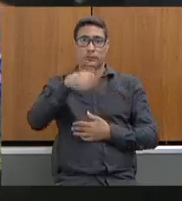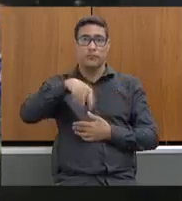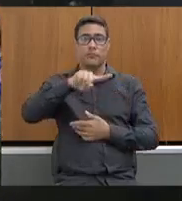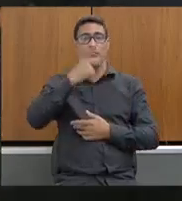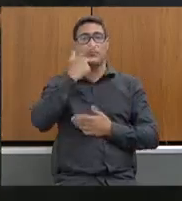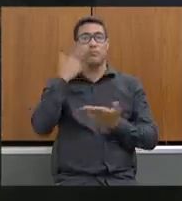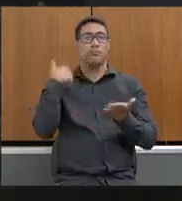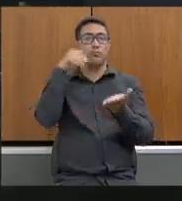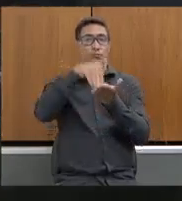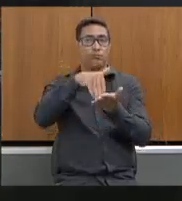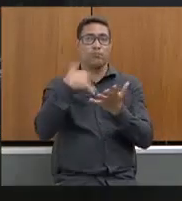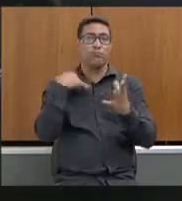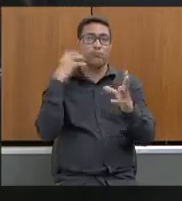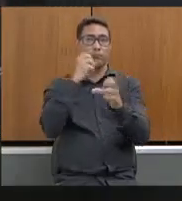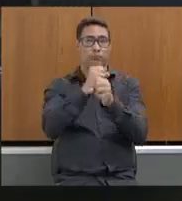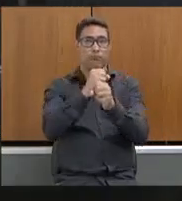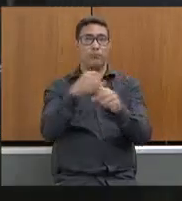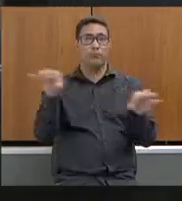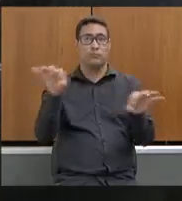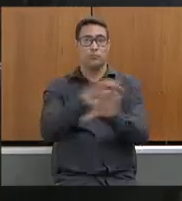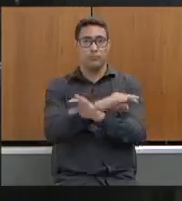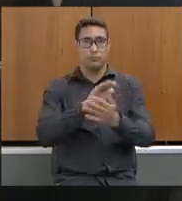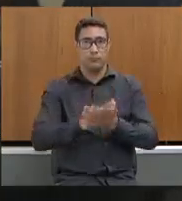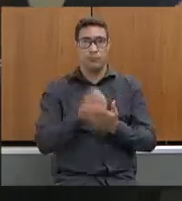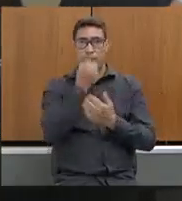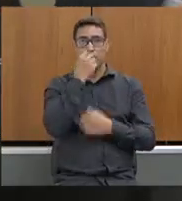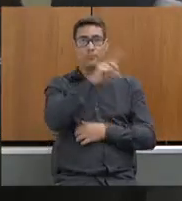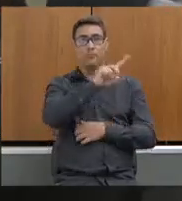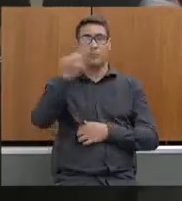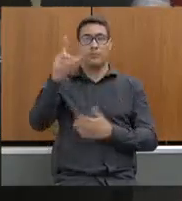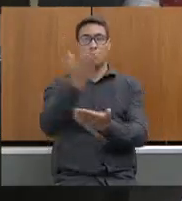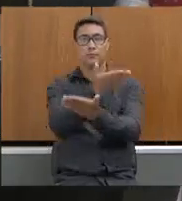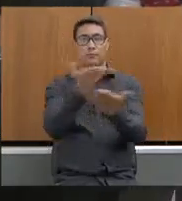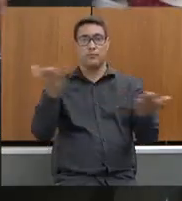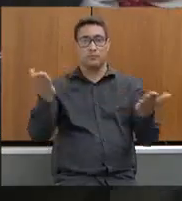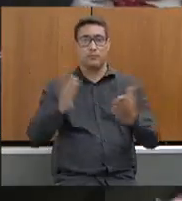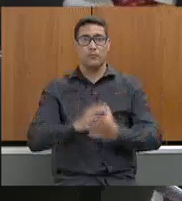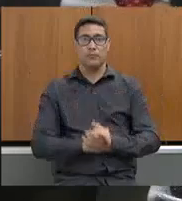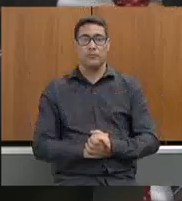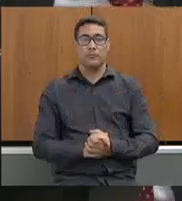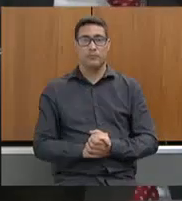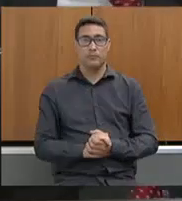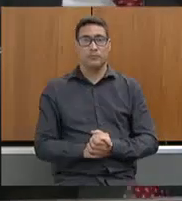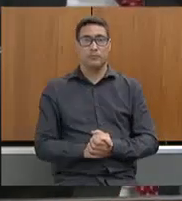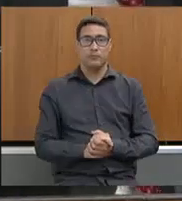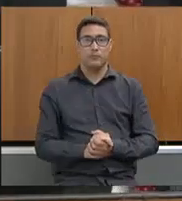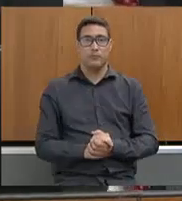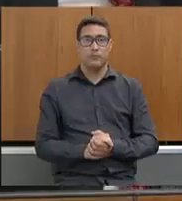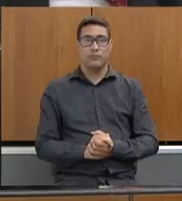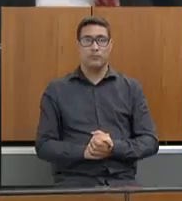final dessa reunião e encerra os trabalhos. Bom dia a todos. Bom dia a todos. Bom dia